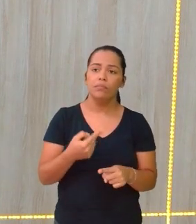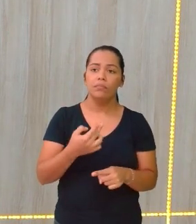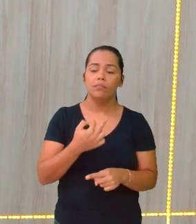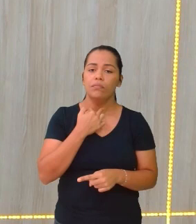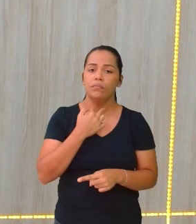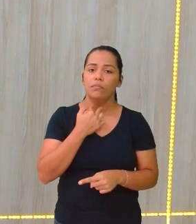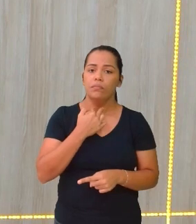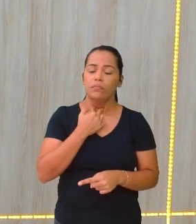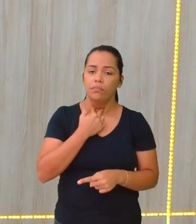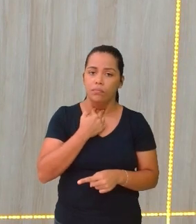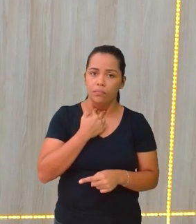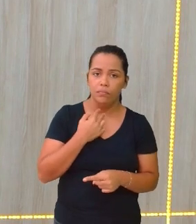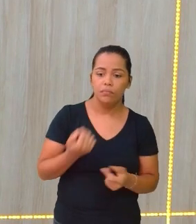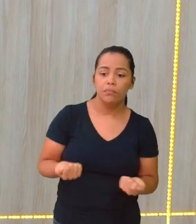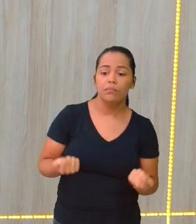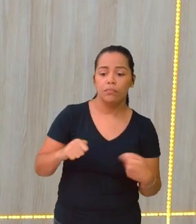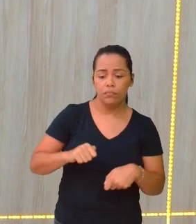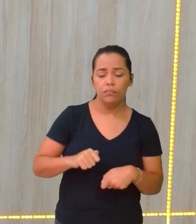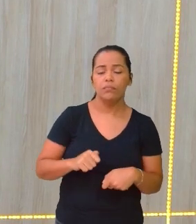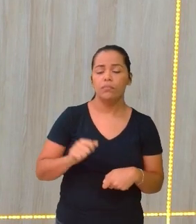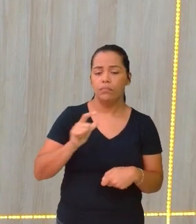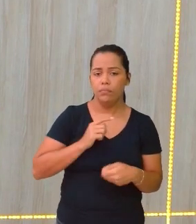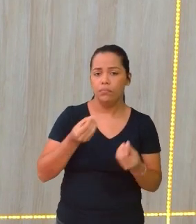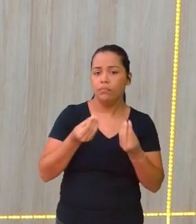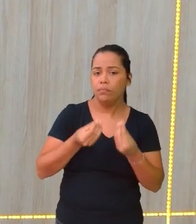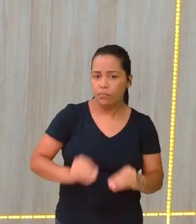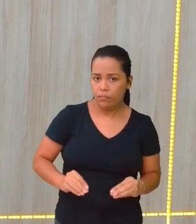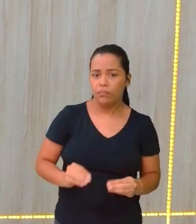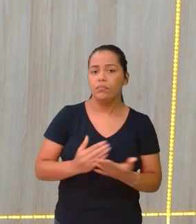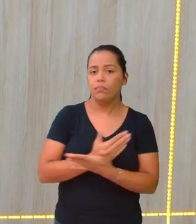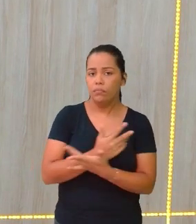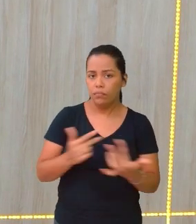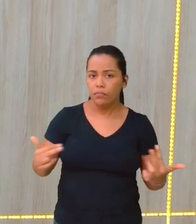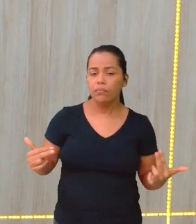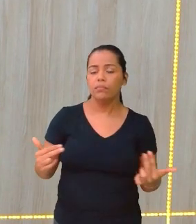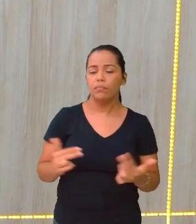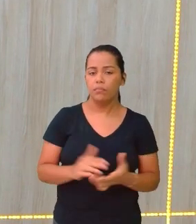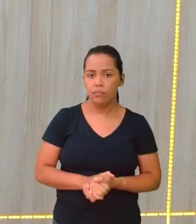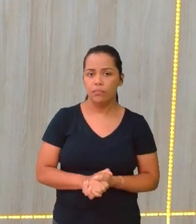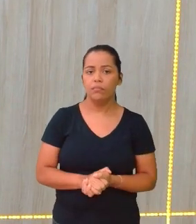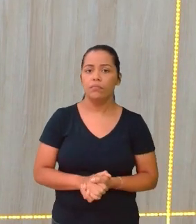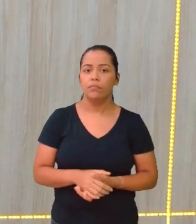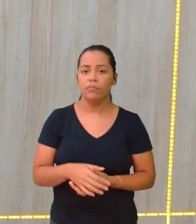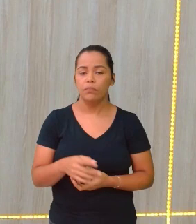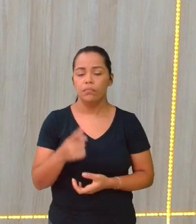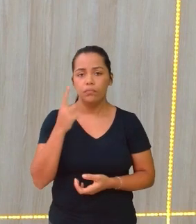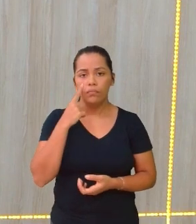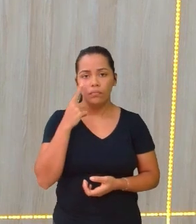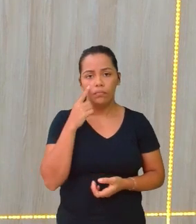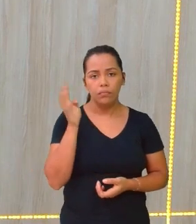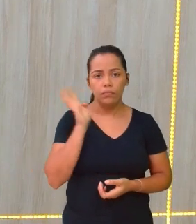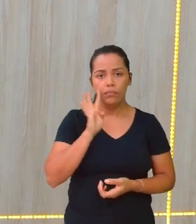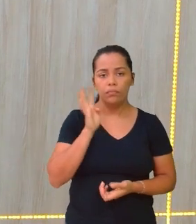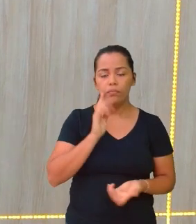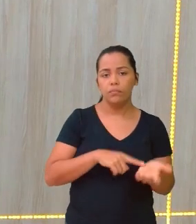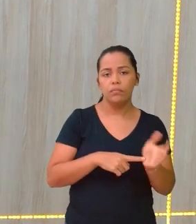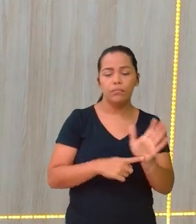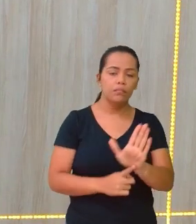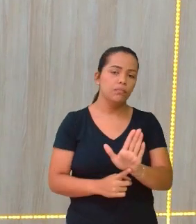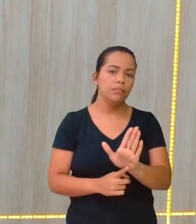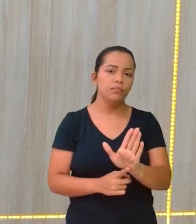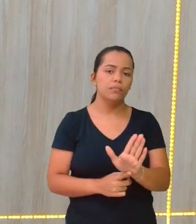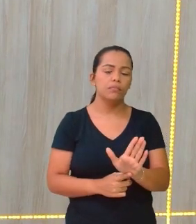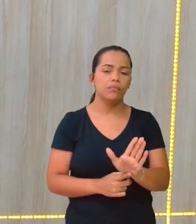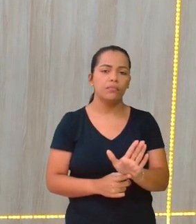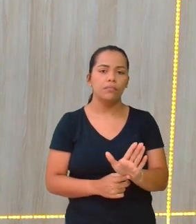eu posso trazer alguns prejuízos, os objetos que eu estou transportando. Vejam que legal que eu estou trazendo hoje exemplos bem do nosso